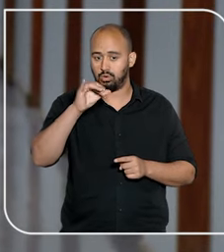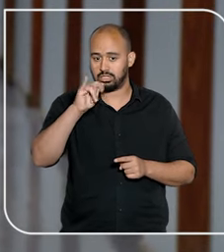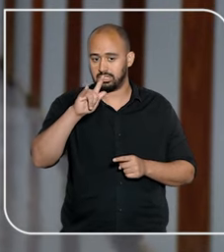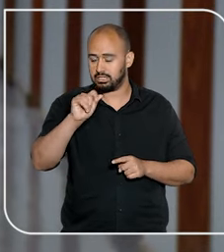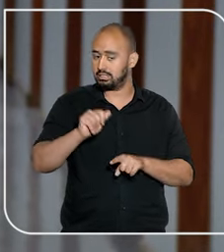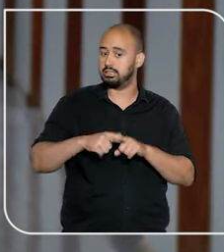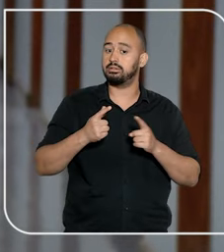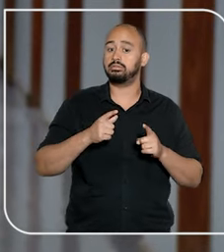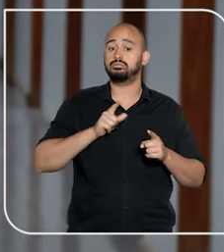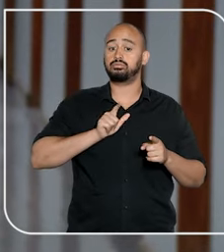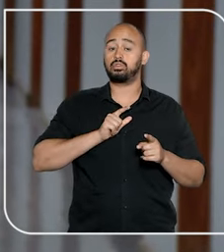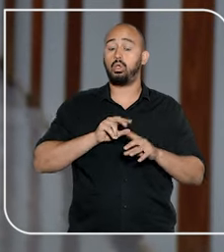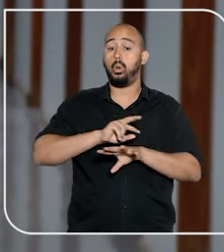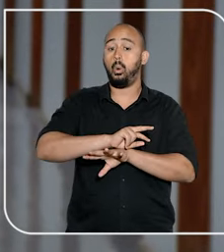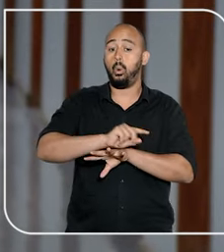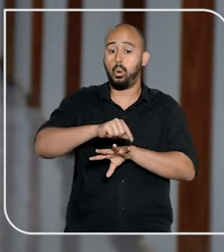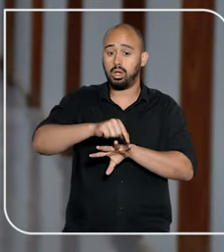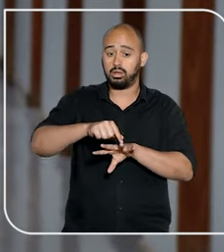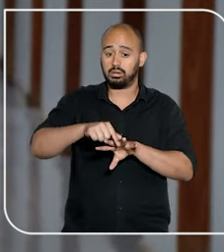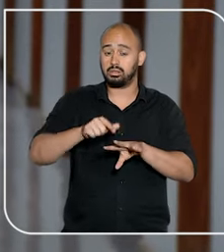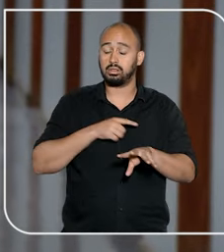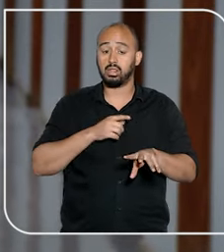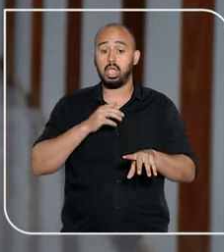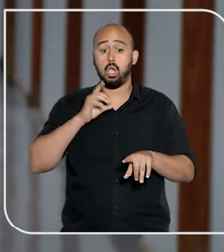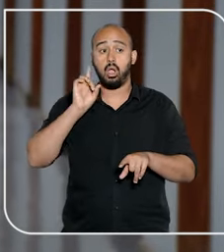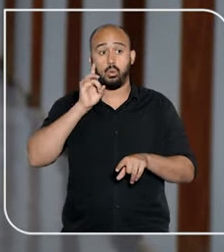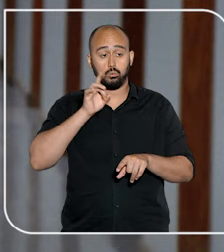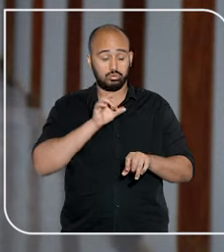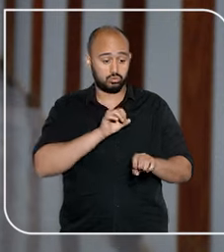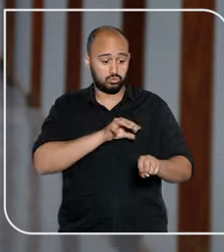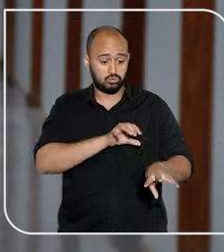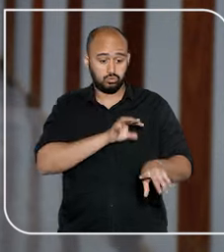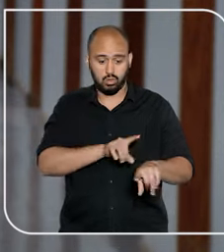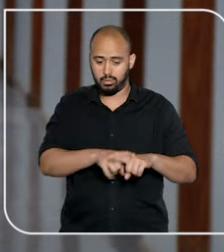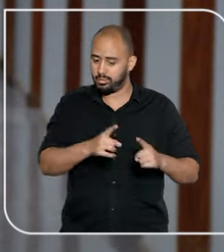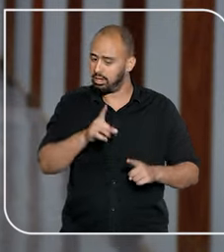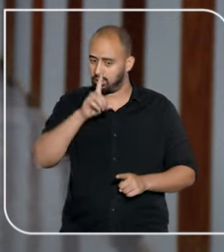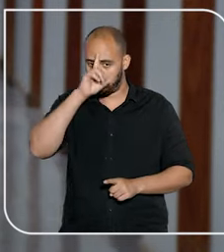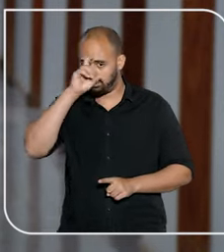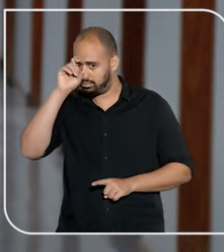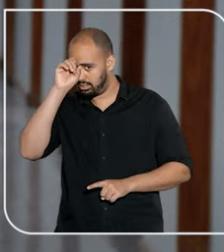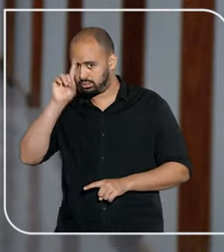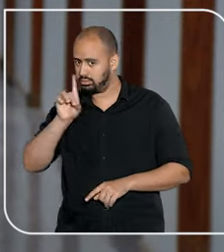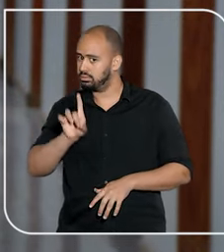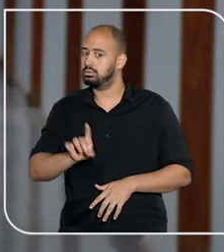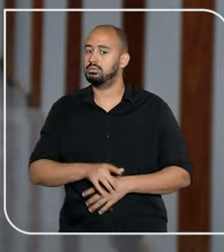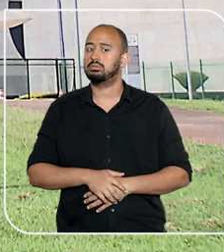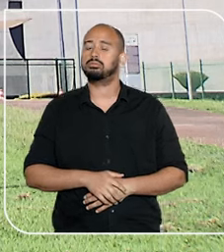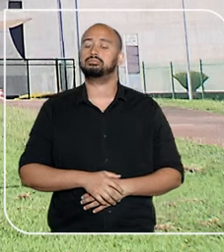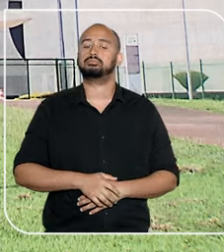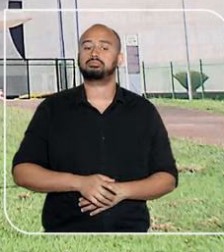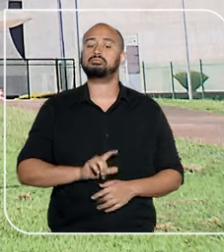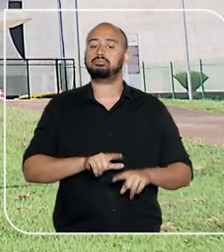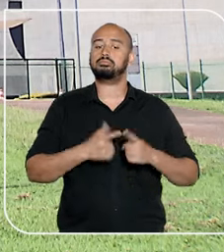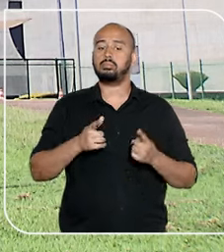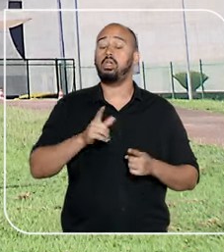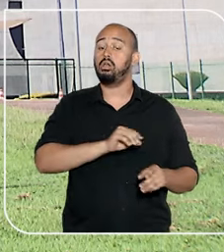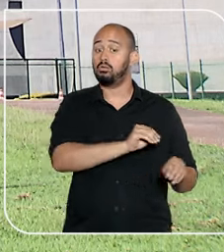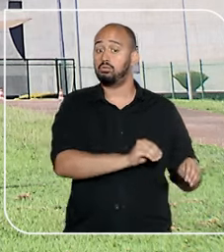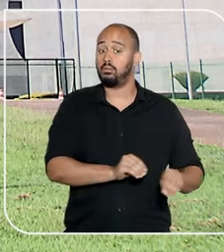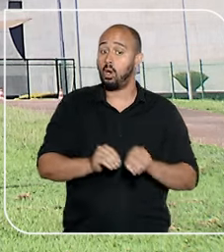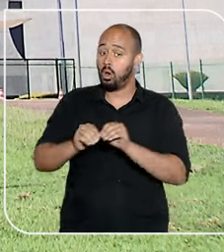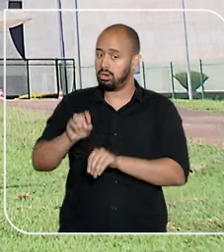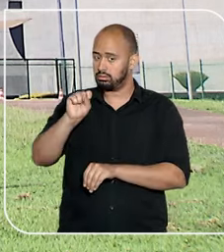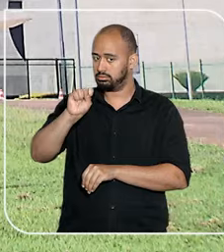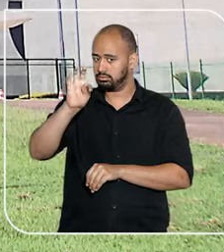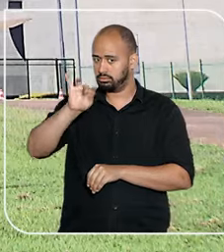pois, entre outras coisas, o procedimento tem caráter educacional e não médico-hospitalar. A mãe da criança também